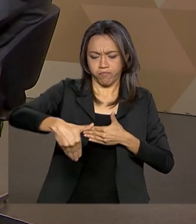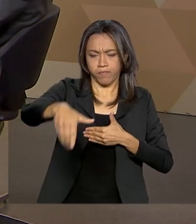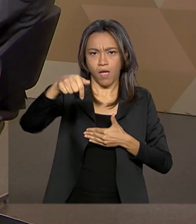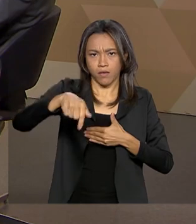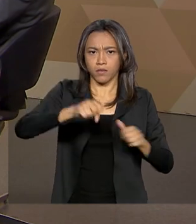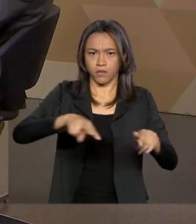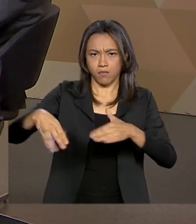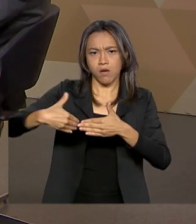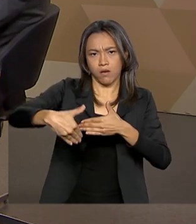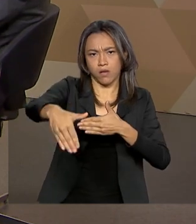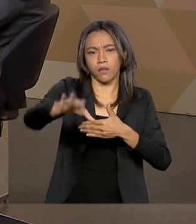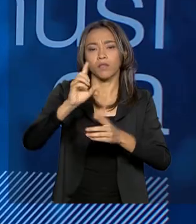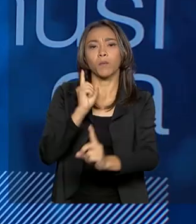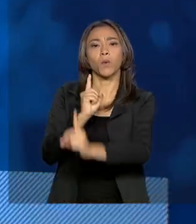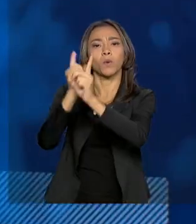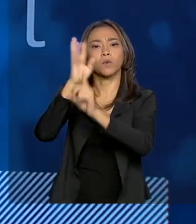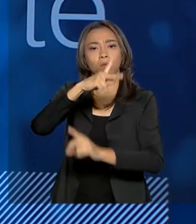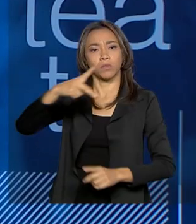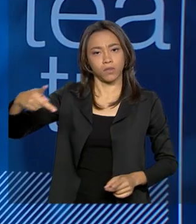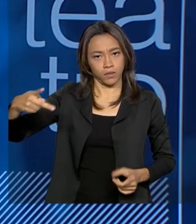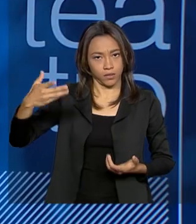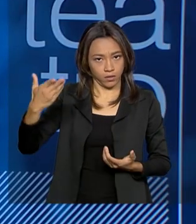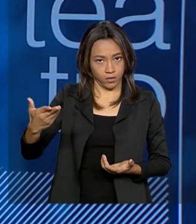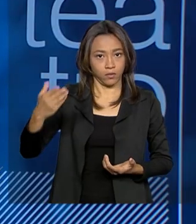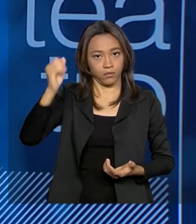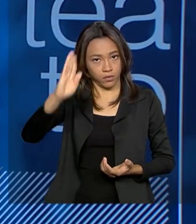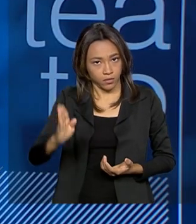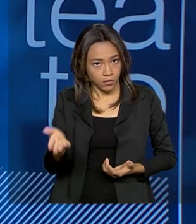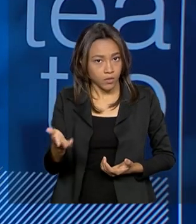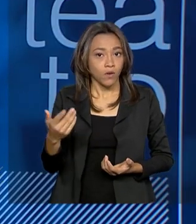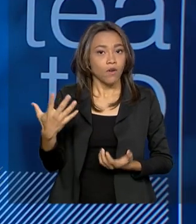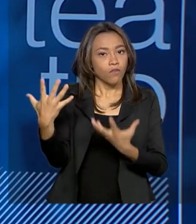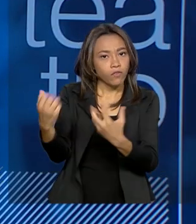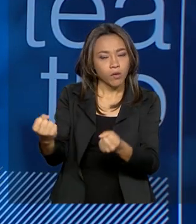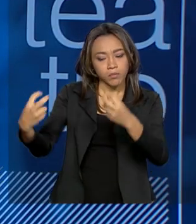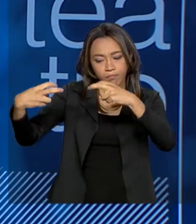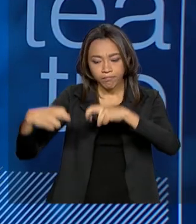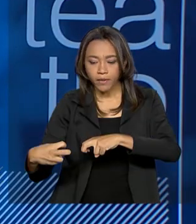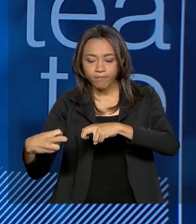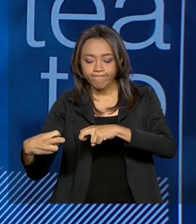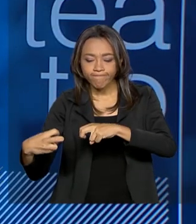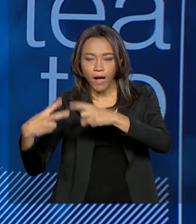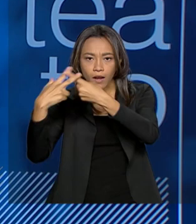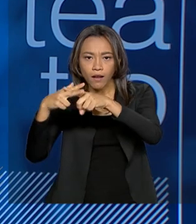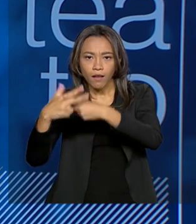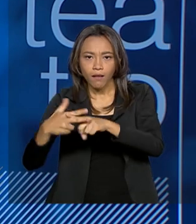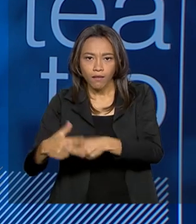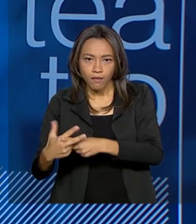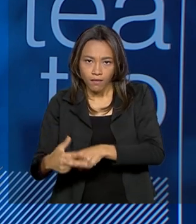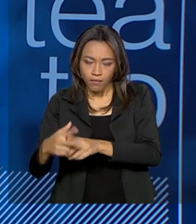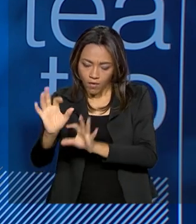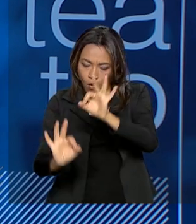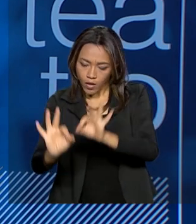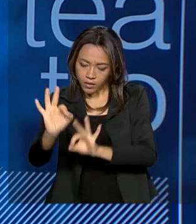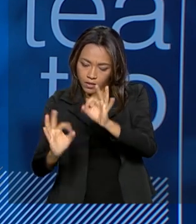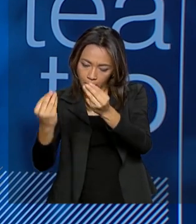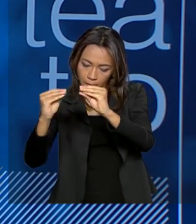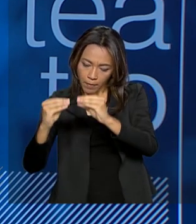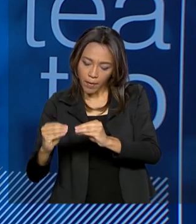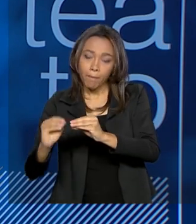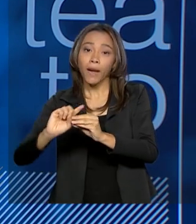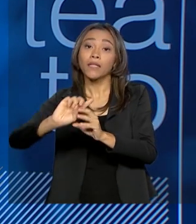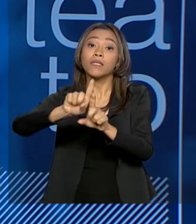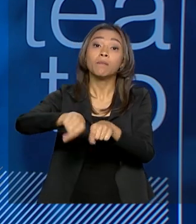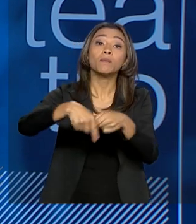semana, com o Presidente da República. Nós vamos alinhar o lançamento de um